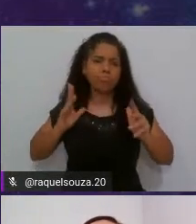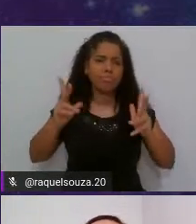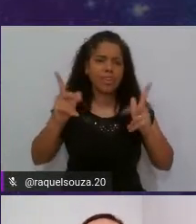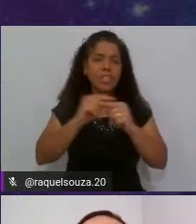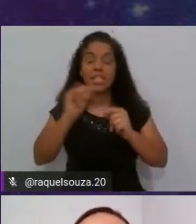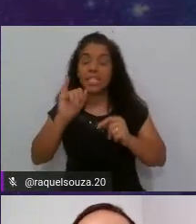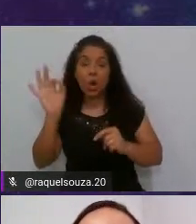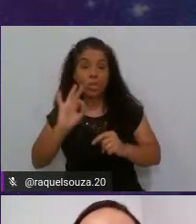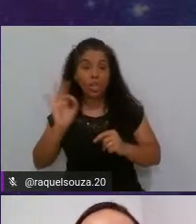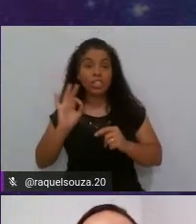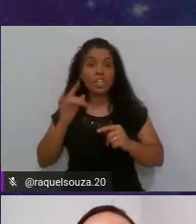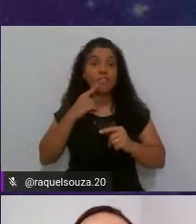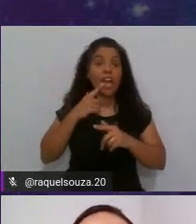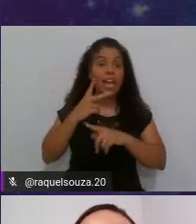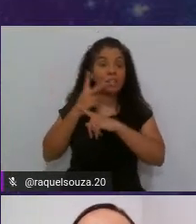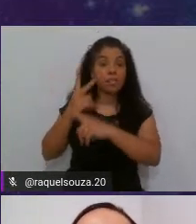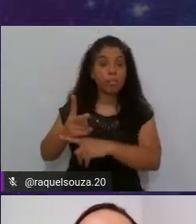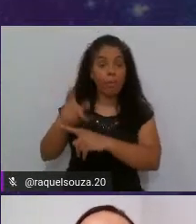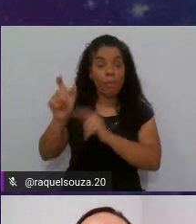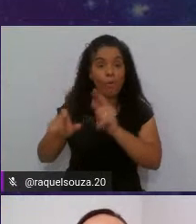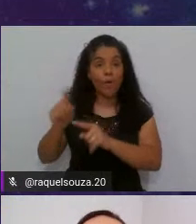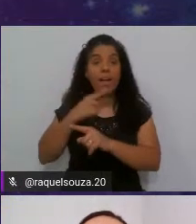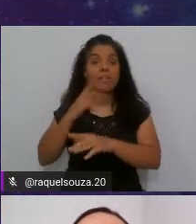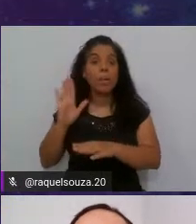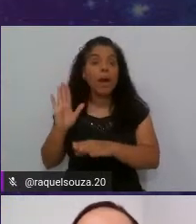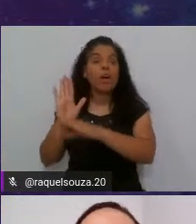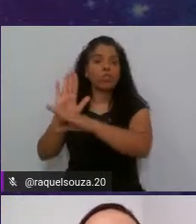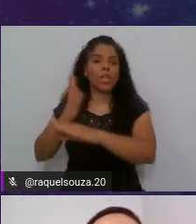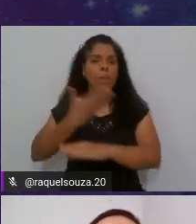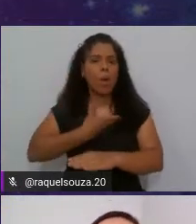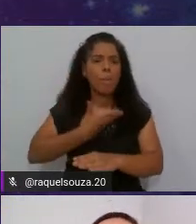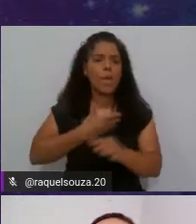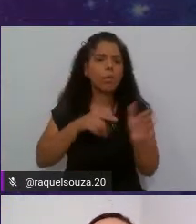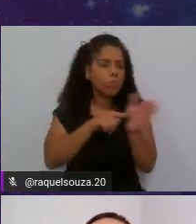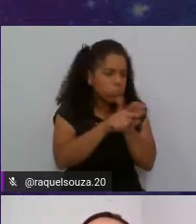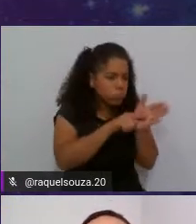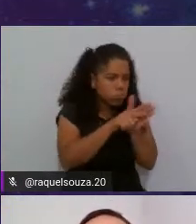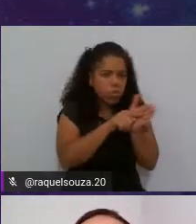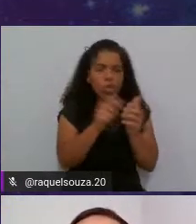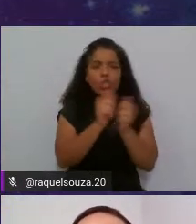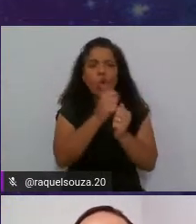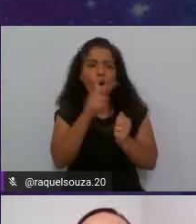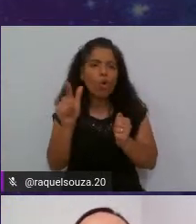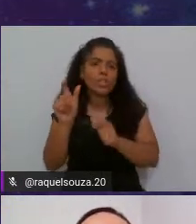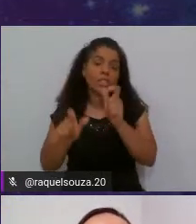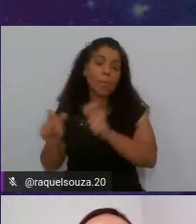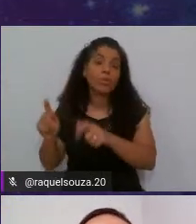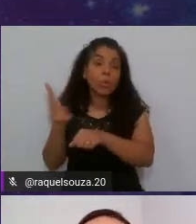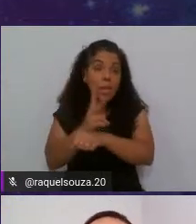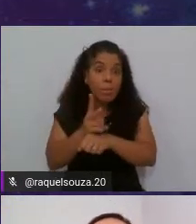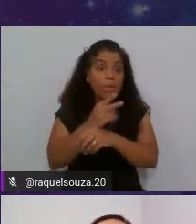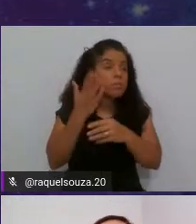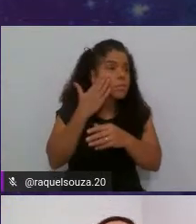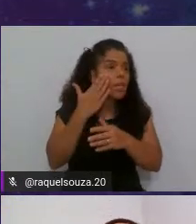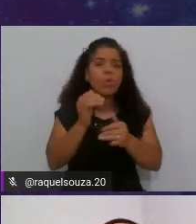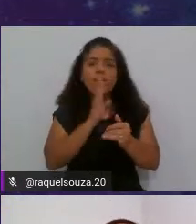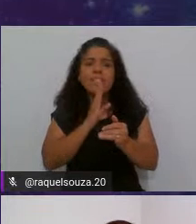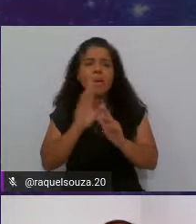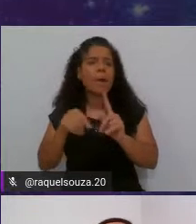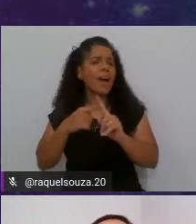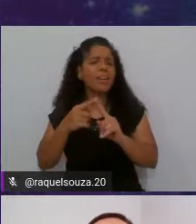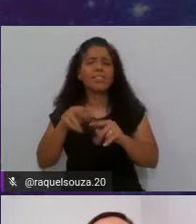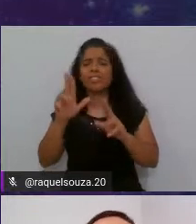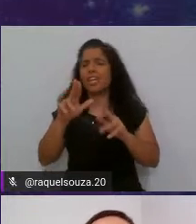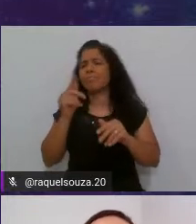tivesse ido atrás para ajudar meu amigo pesquisado com outras pessoas procurado saber mais jamais eu